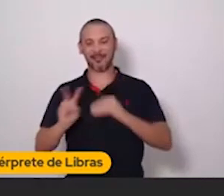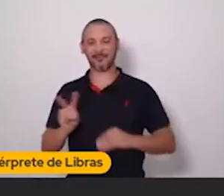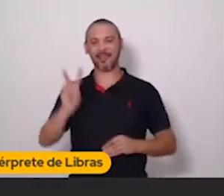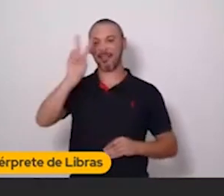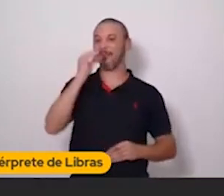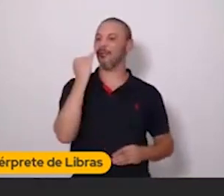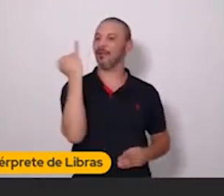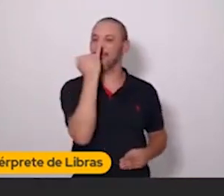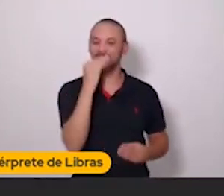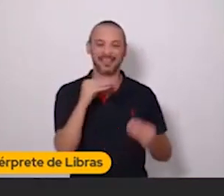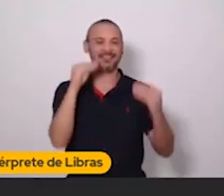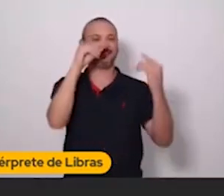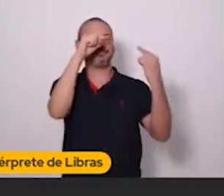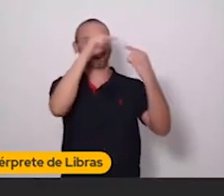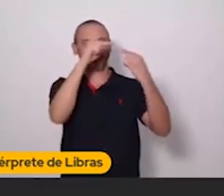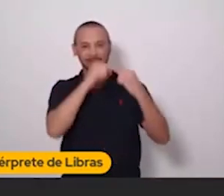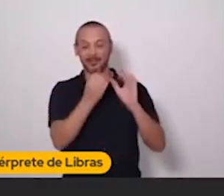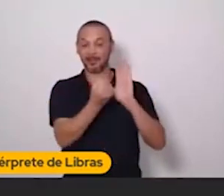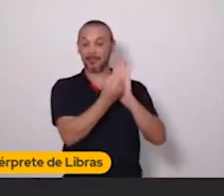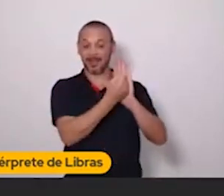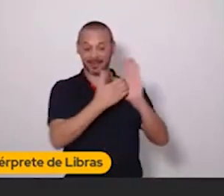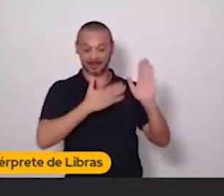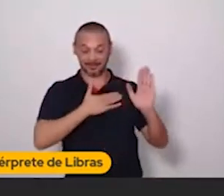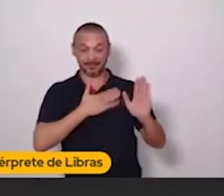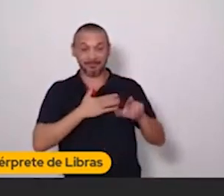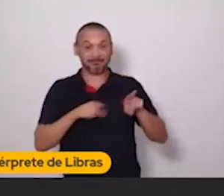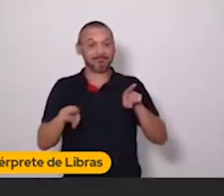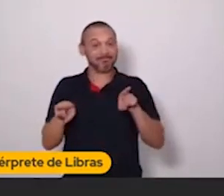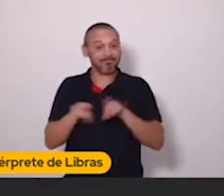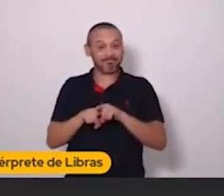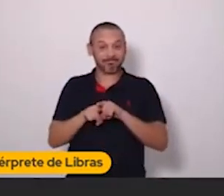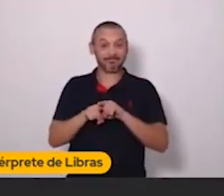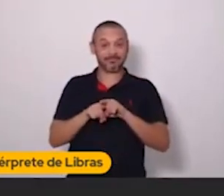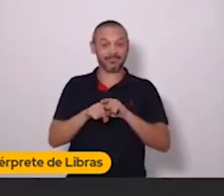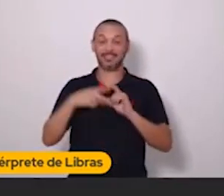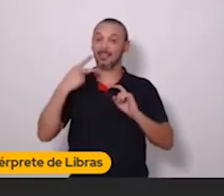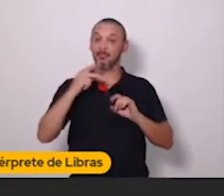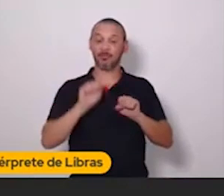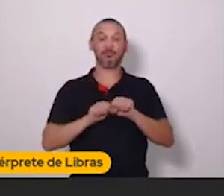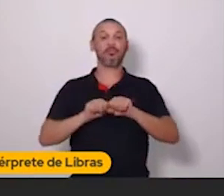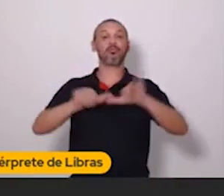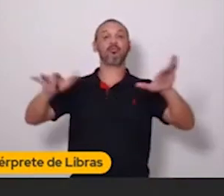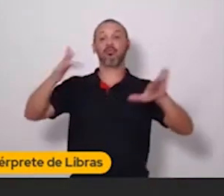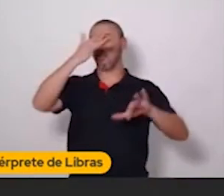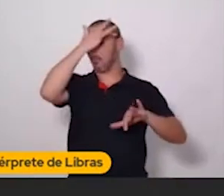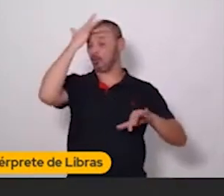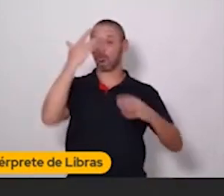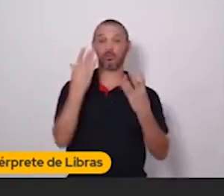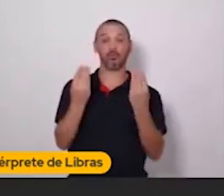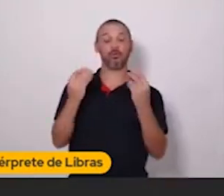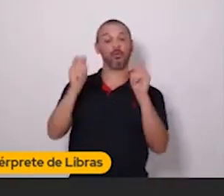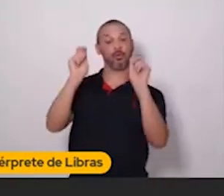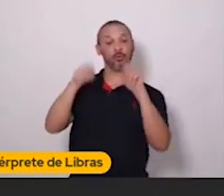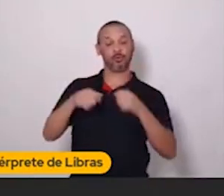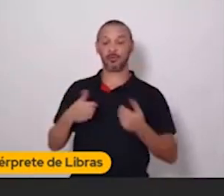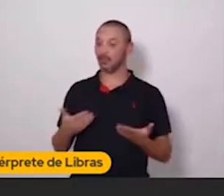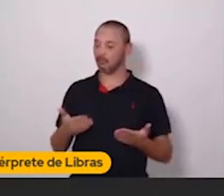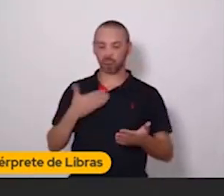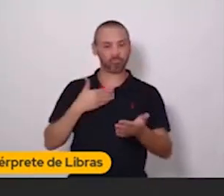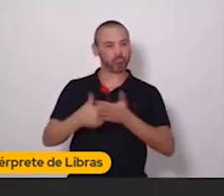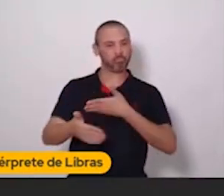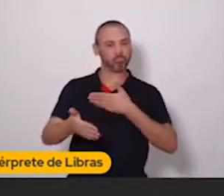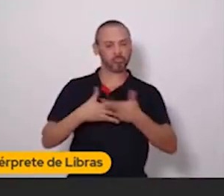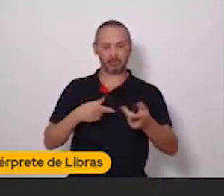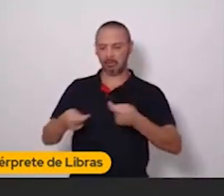para a sua marca através desse seu potencial de atingir muitas pessoas. E não importa que o seu negócio